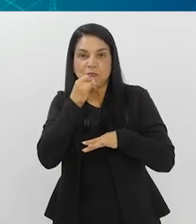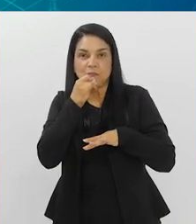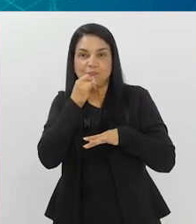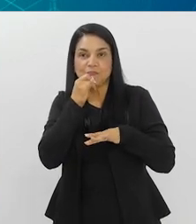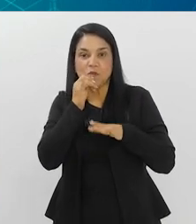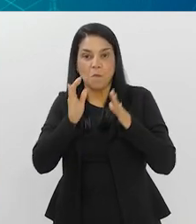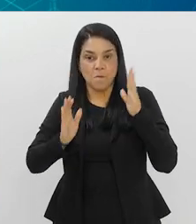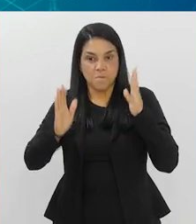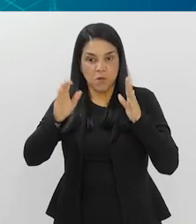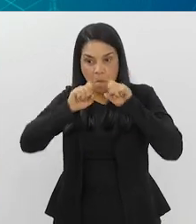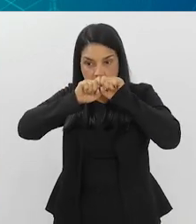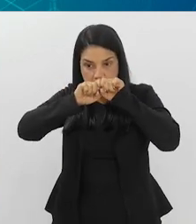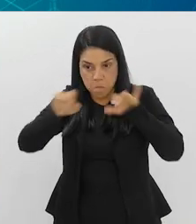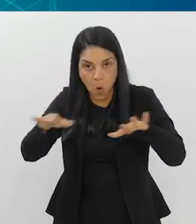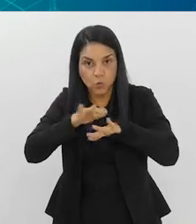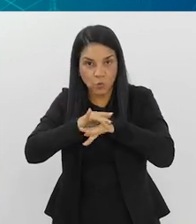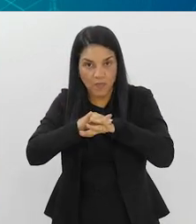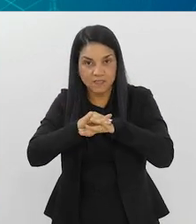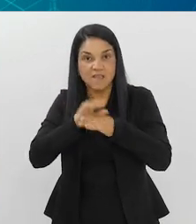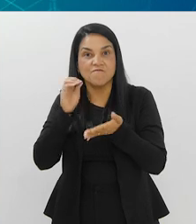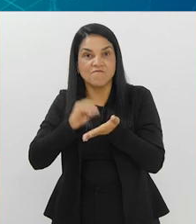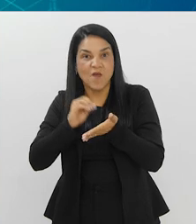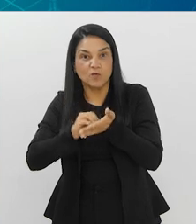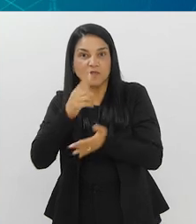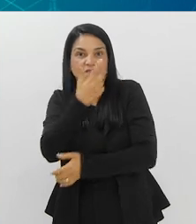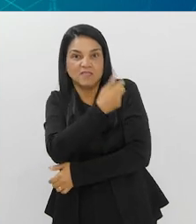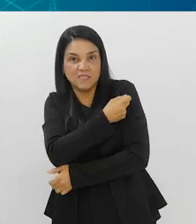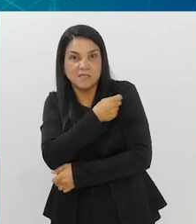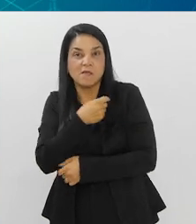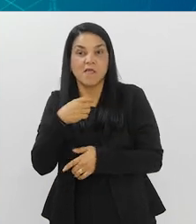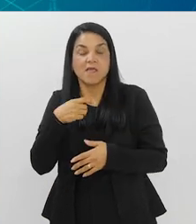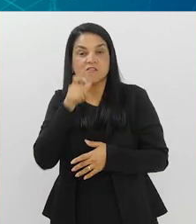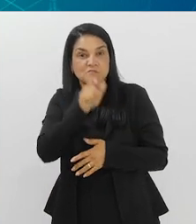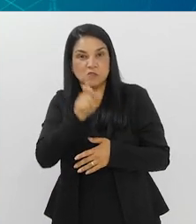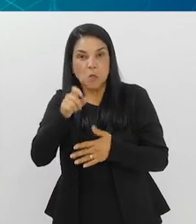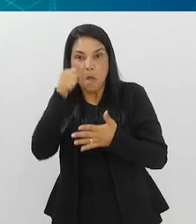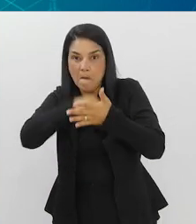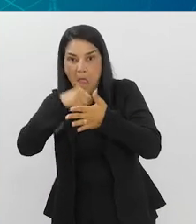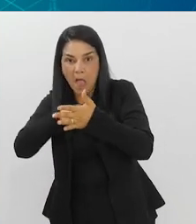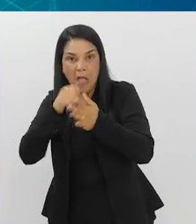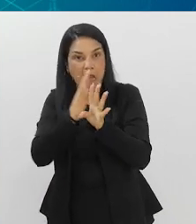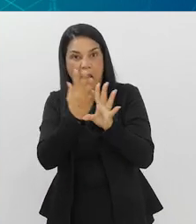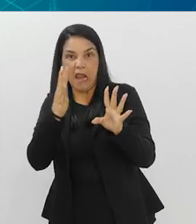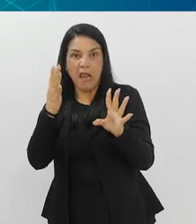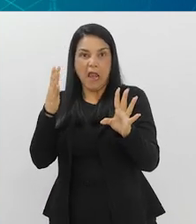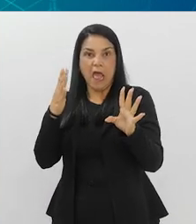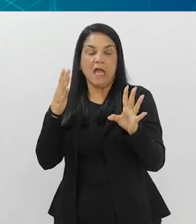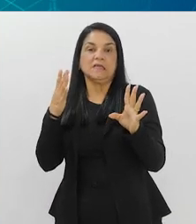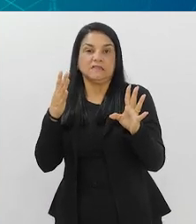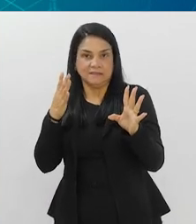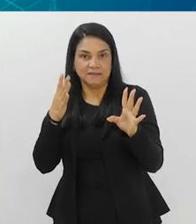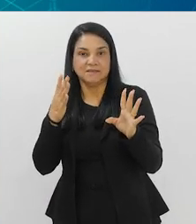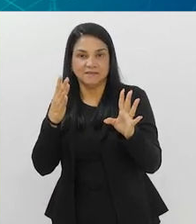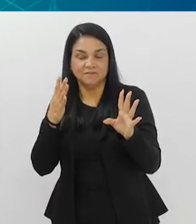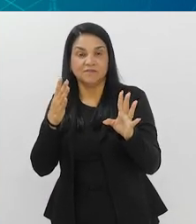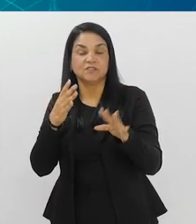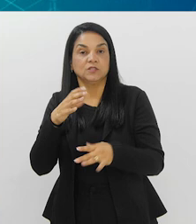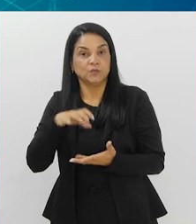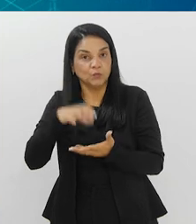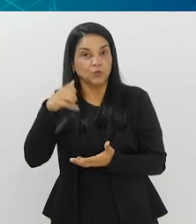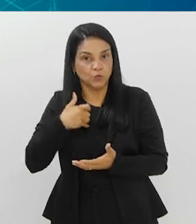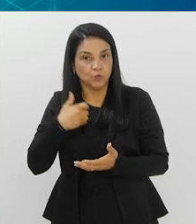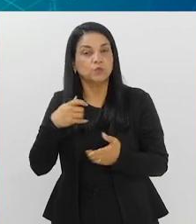da rotina e falta a vacina. E nessa hora que o brasileiro está ali, brigando na fila. E mesmo os idosos